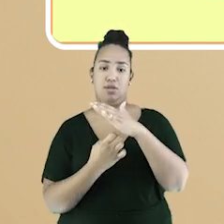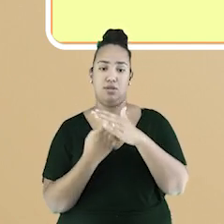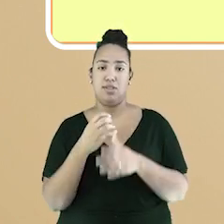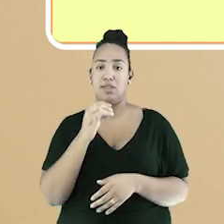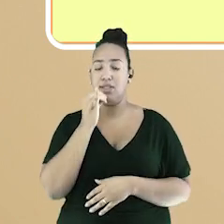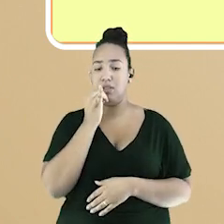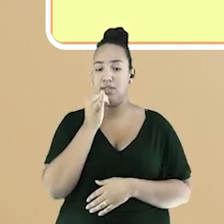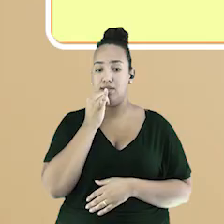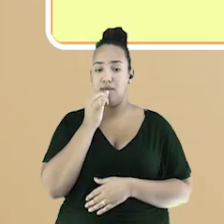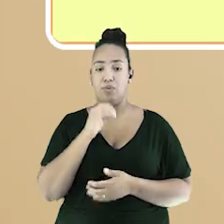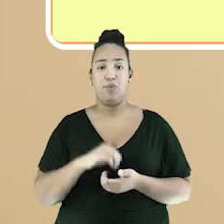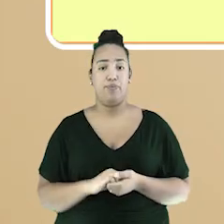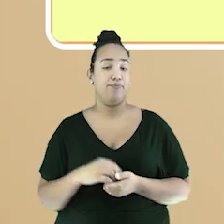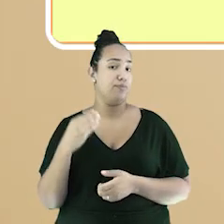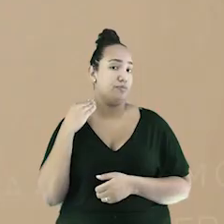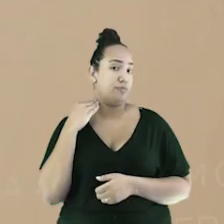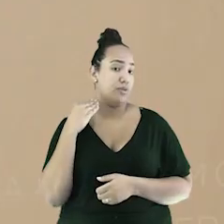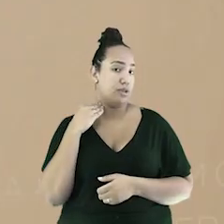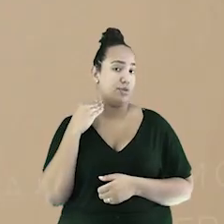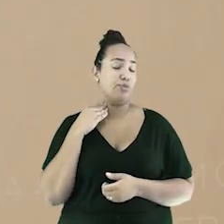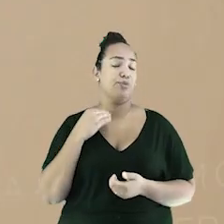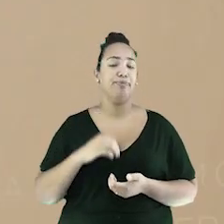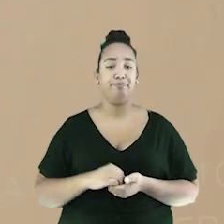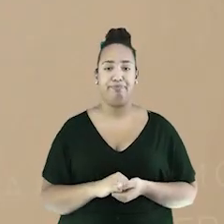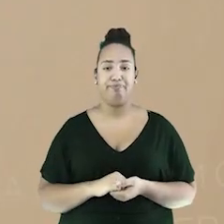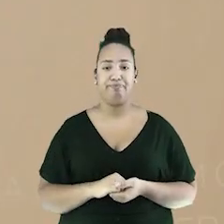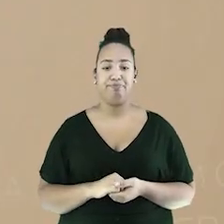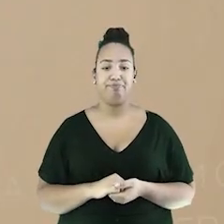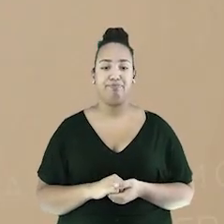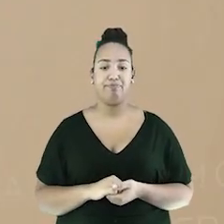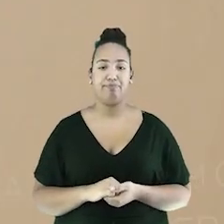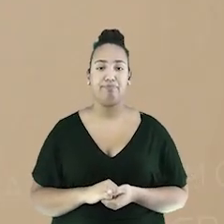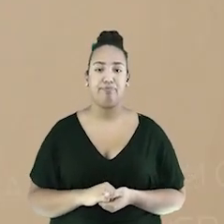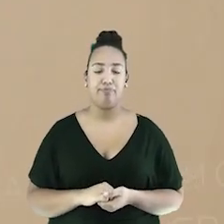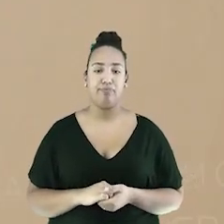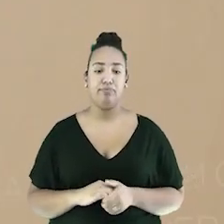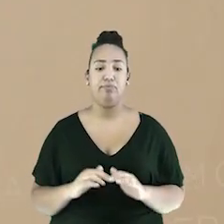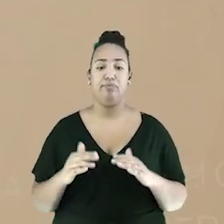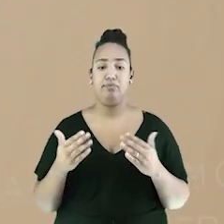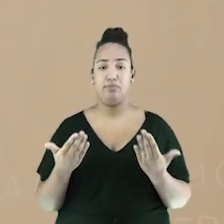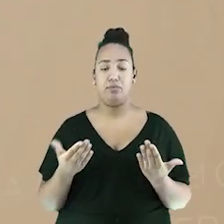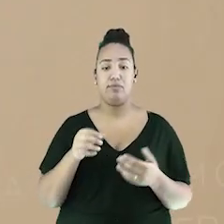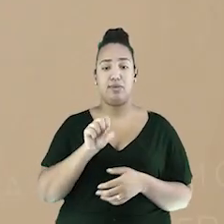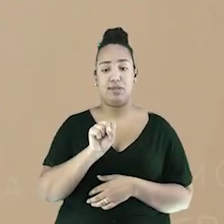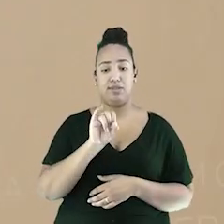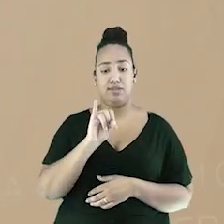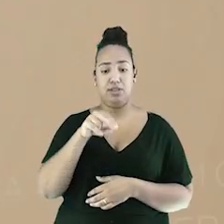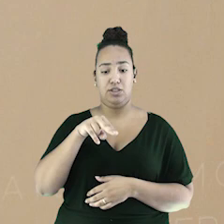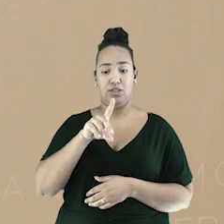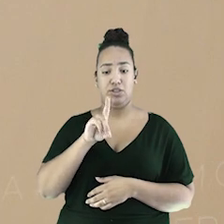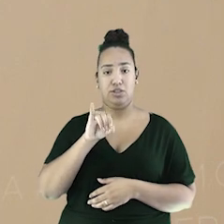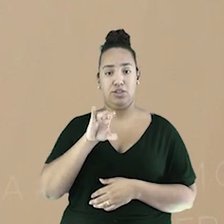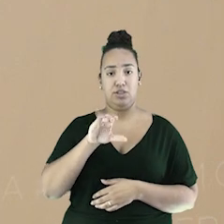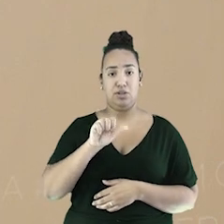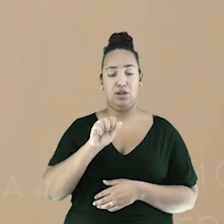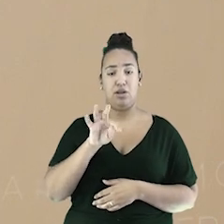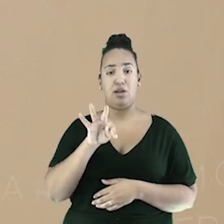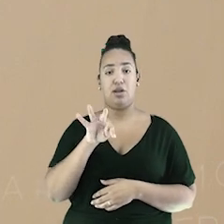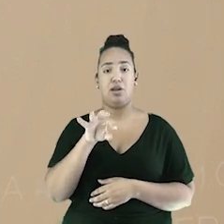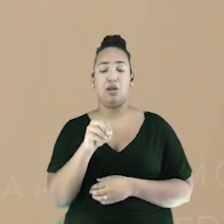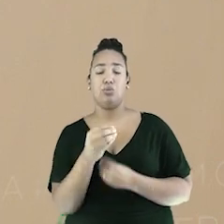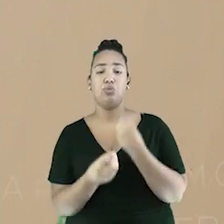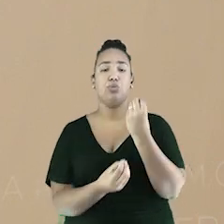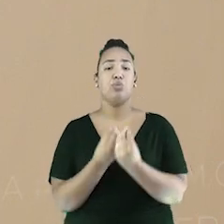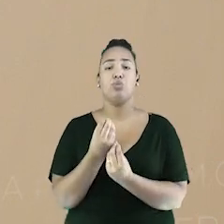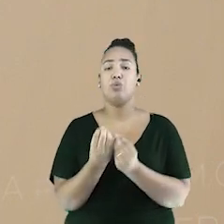Sindicato dos Bancários de Vitória. A fundação do sindicato se deu no momento de expansão das atividades bancárias